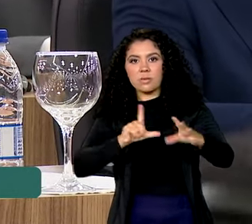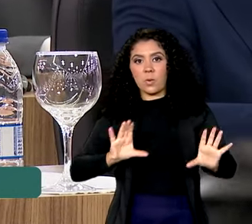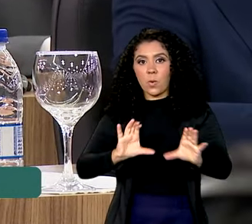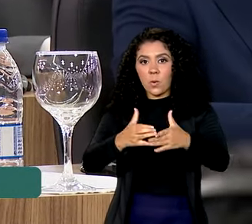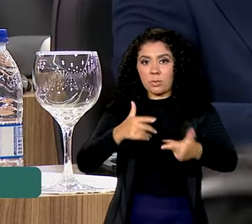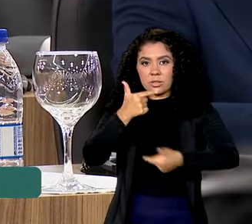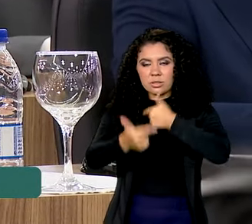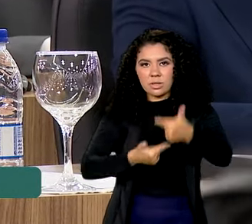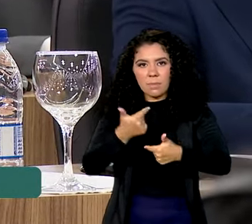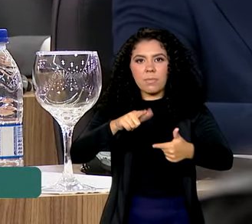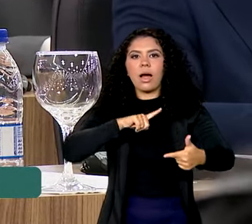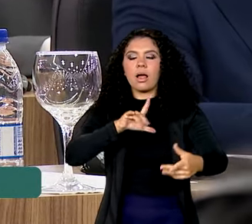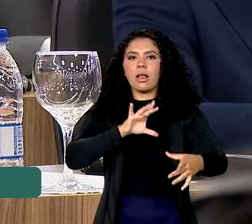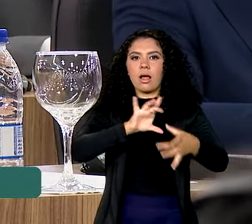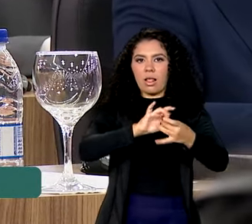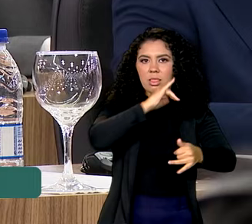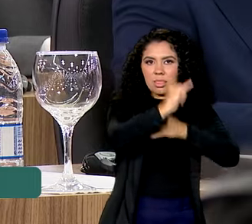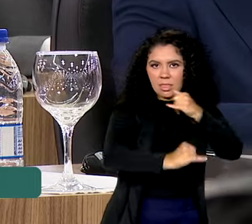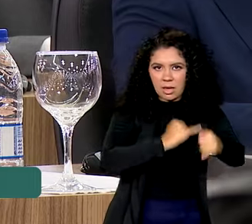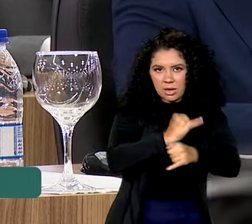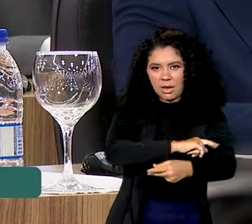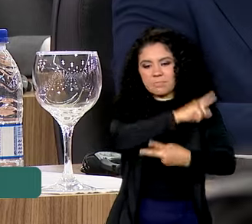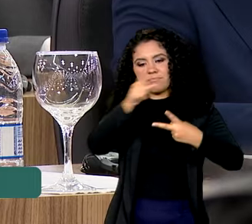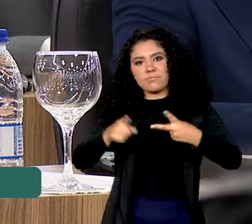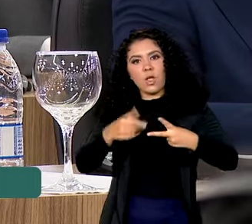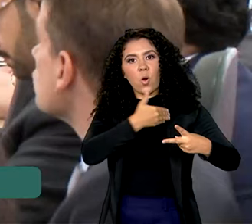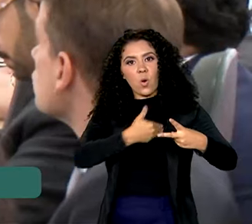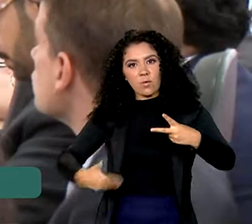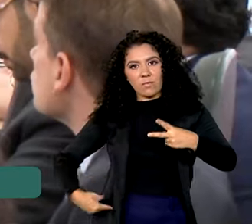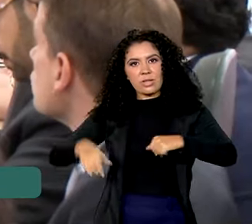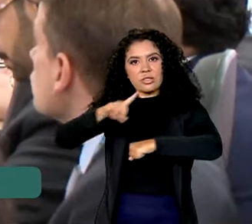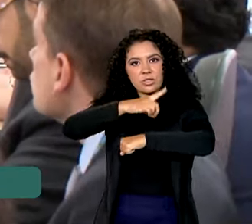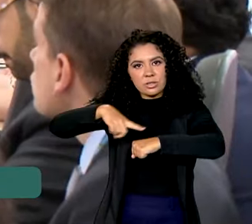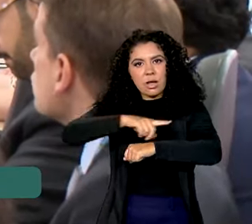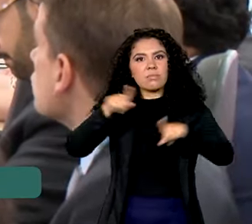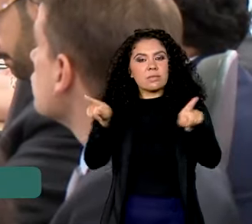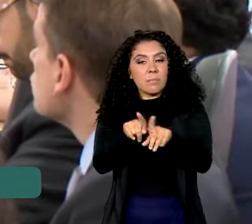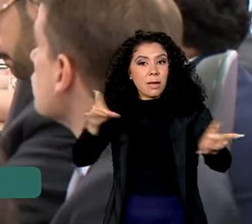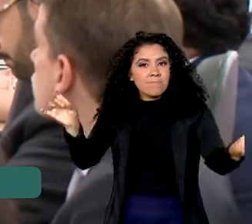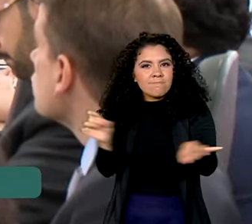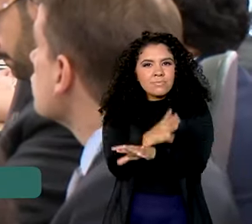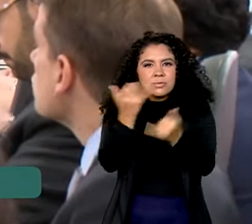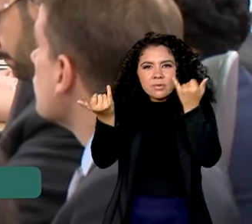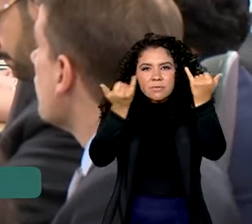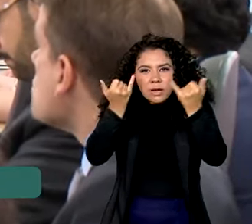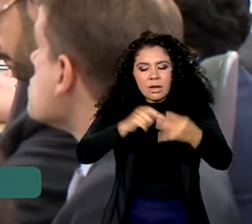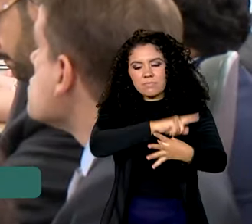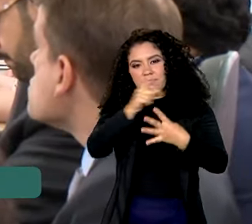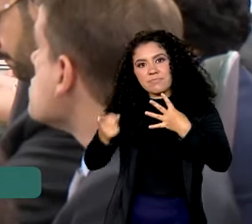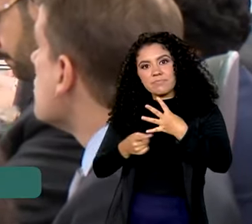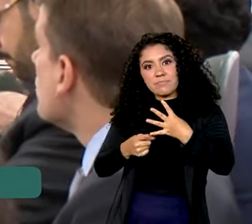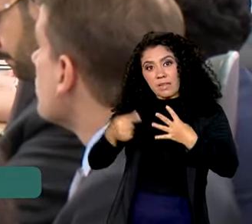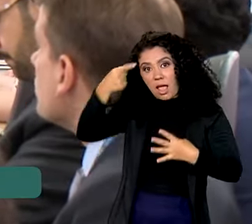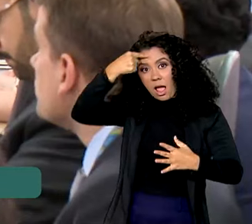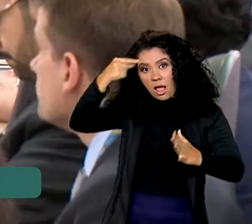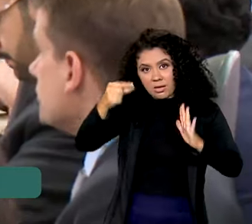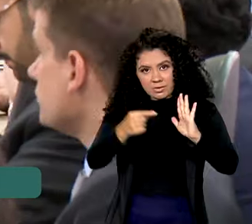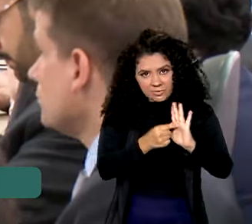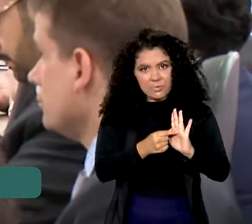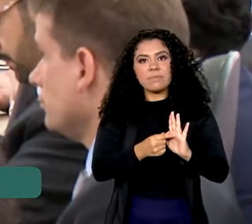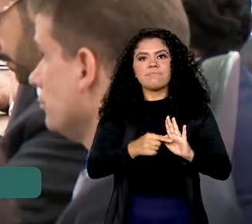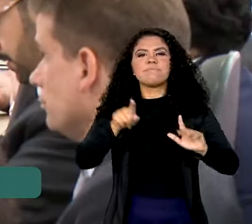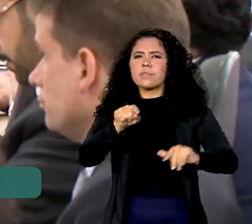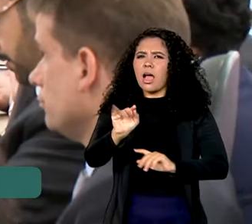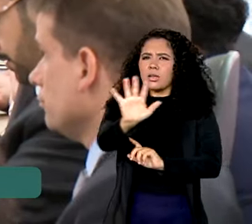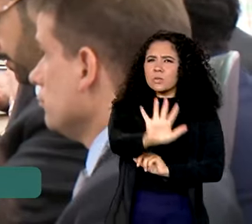Conectividade, governo digital, integridade da informação e inteligência artificial. Num